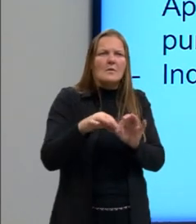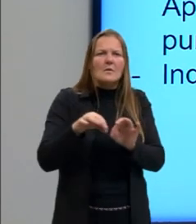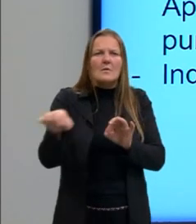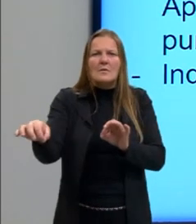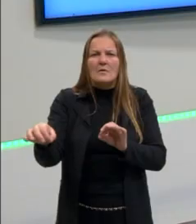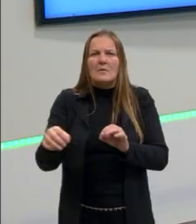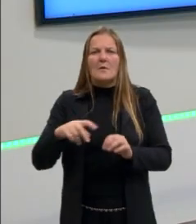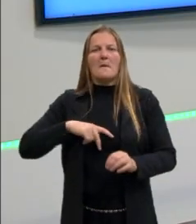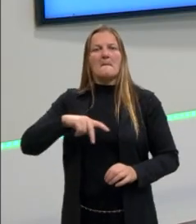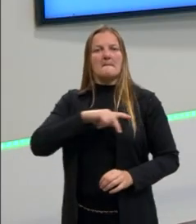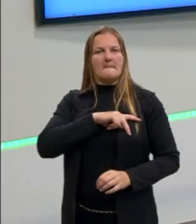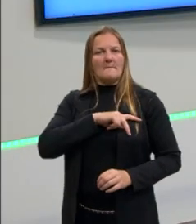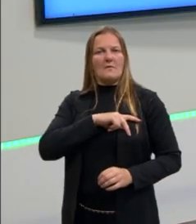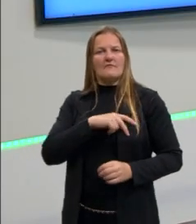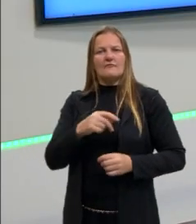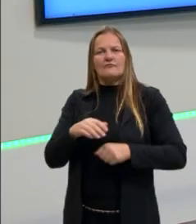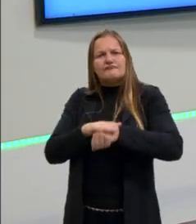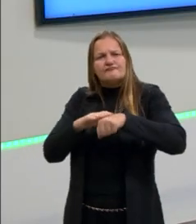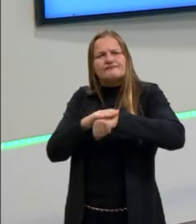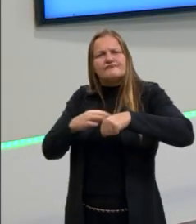os povos bárbaros.